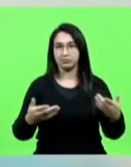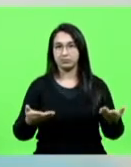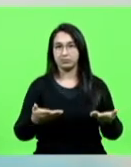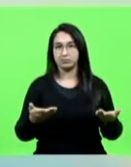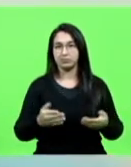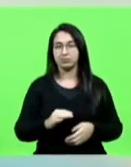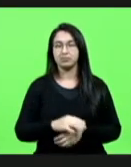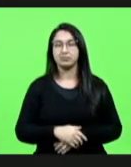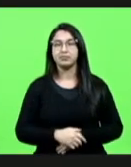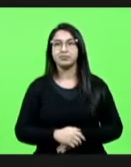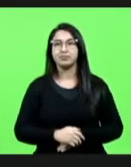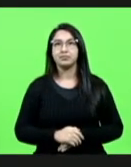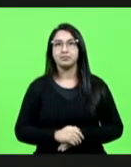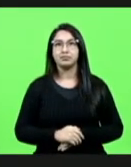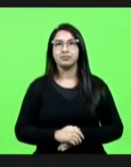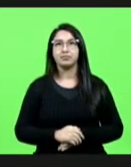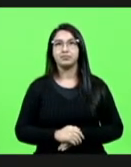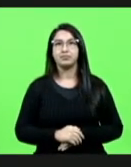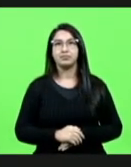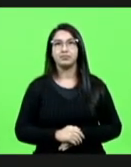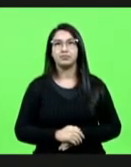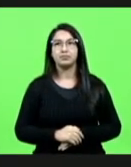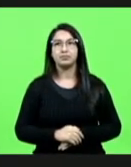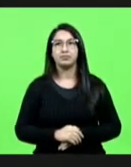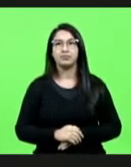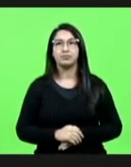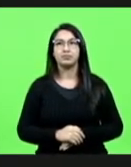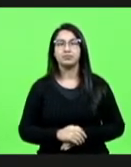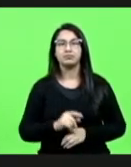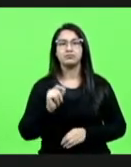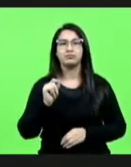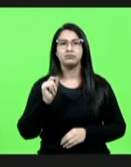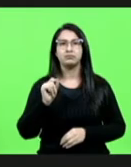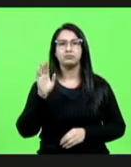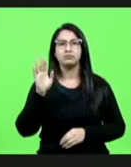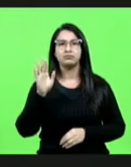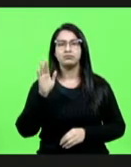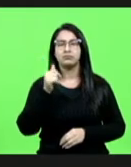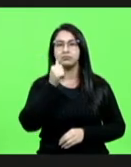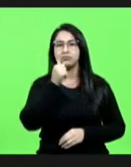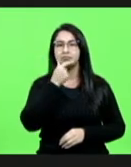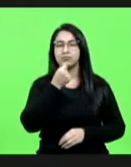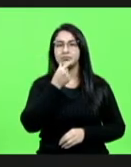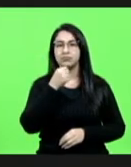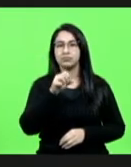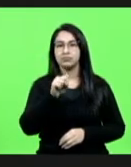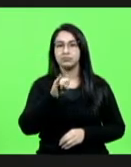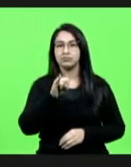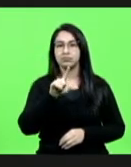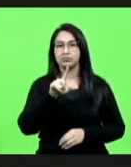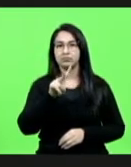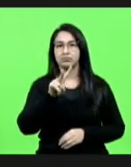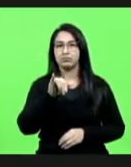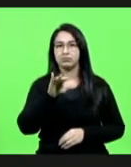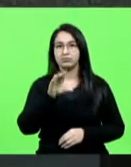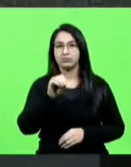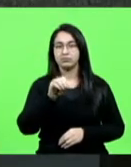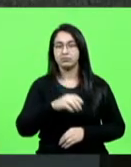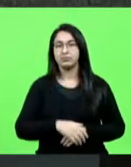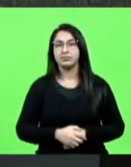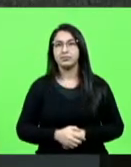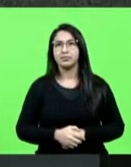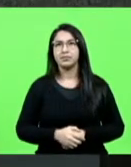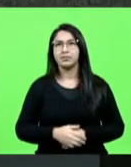presidente. Sim, quem está solicitando, deputado Silvio? Deputado Silvio. Sim, deputado Silvio. Eu gostaria,